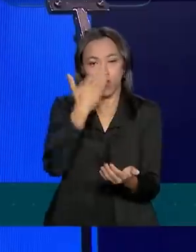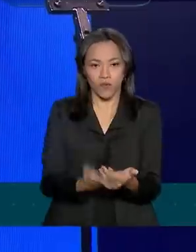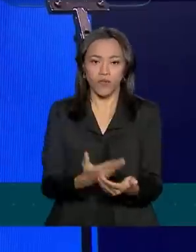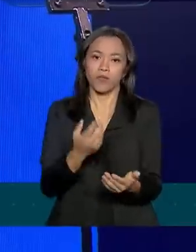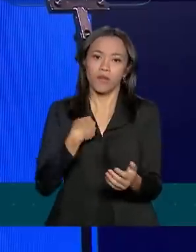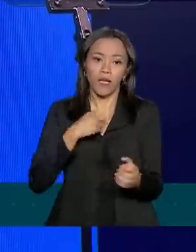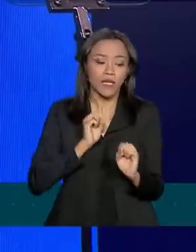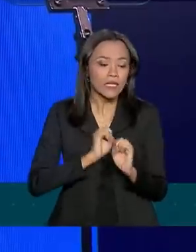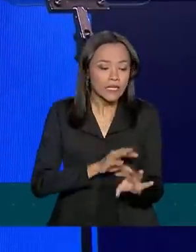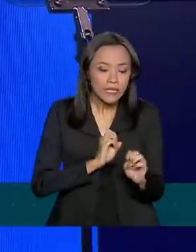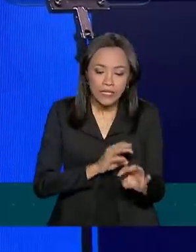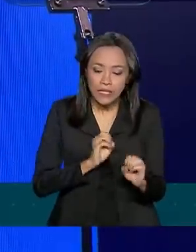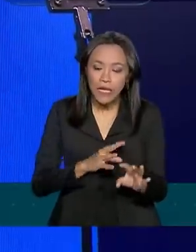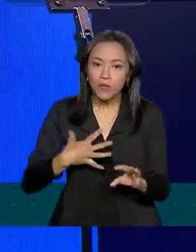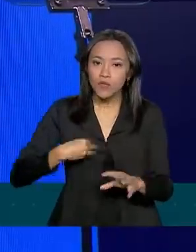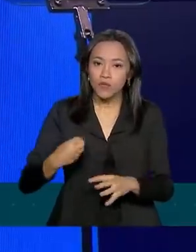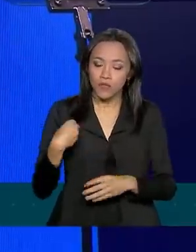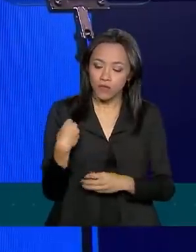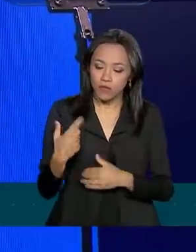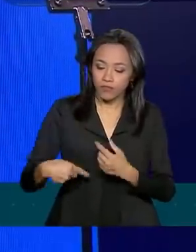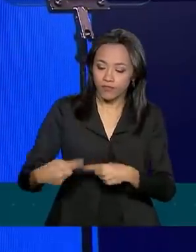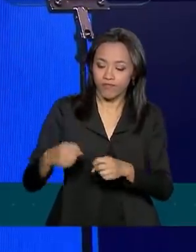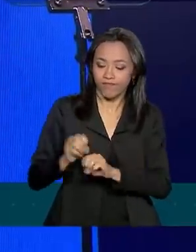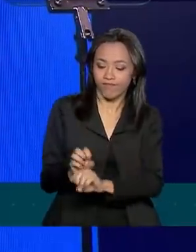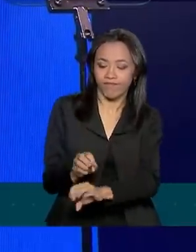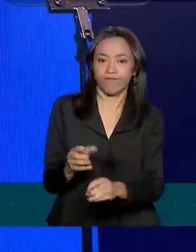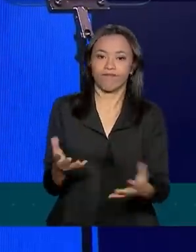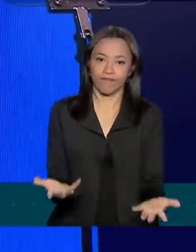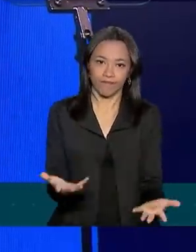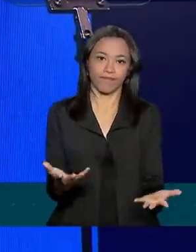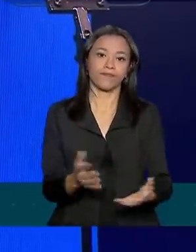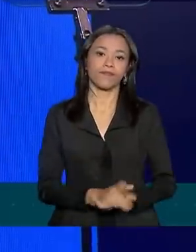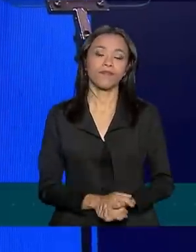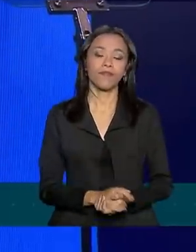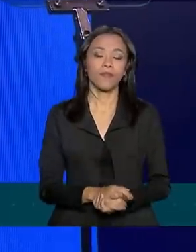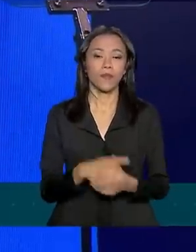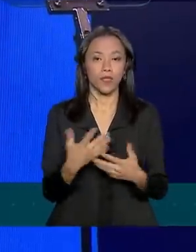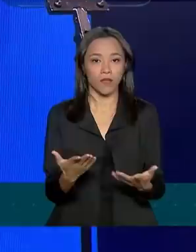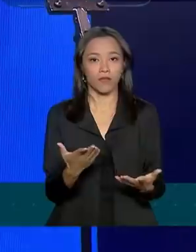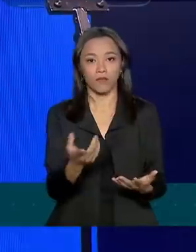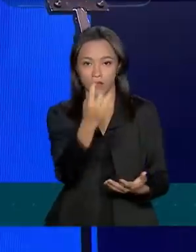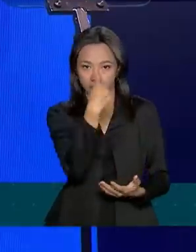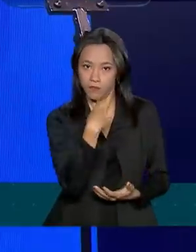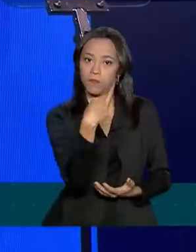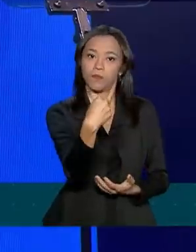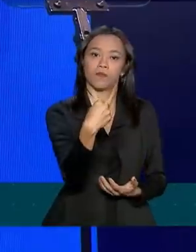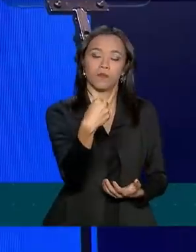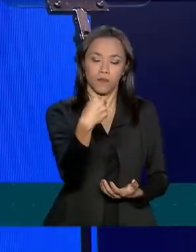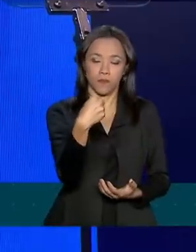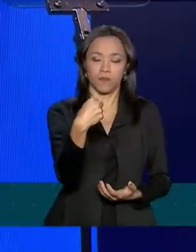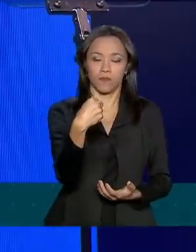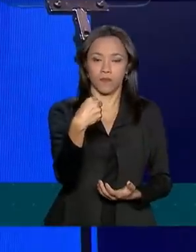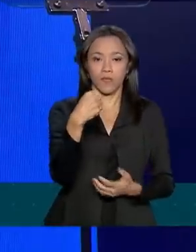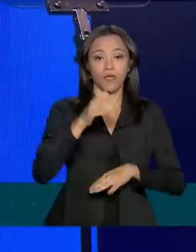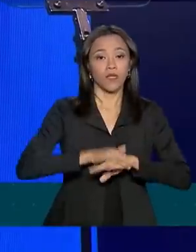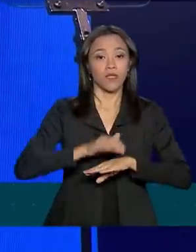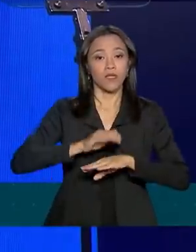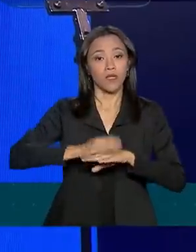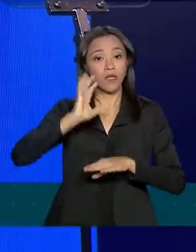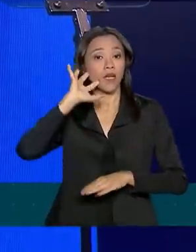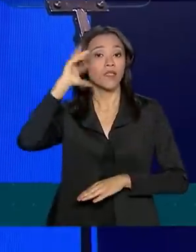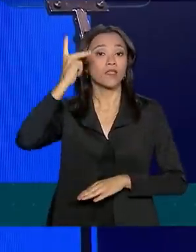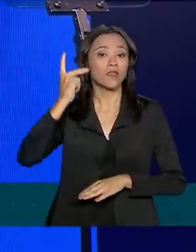para os seus filhos. Me elegi e a decisão foi a seguinte,